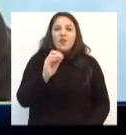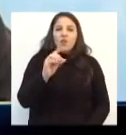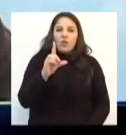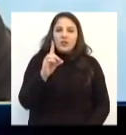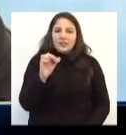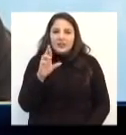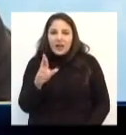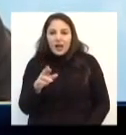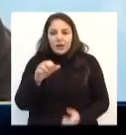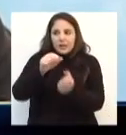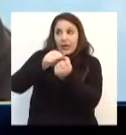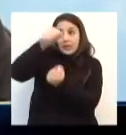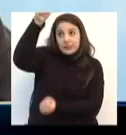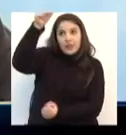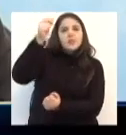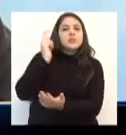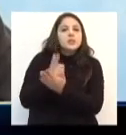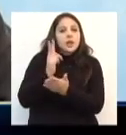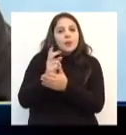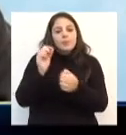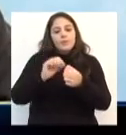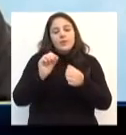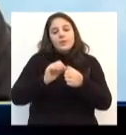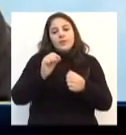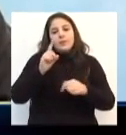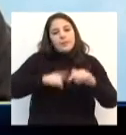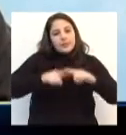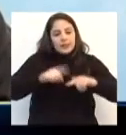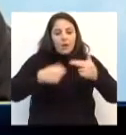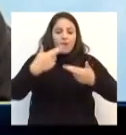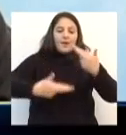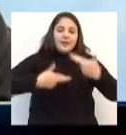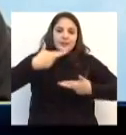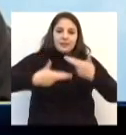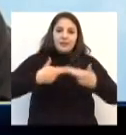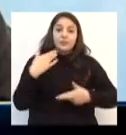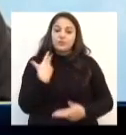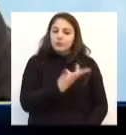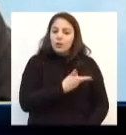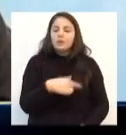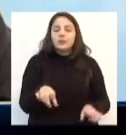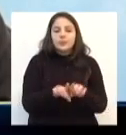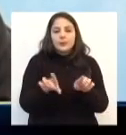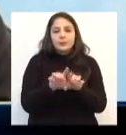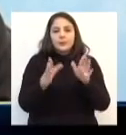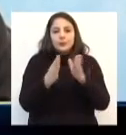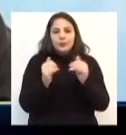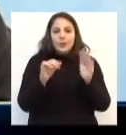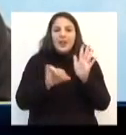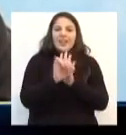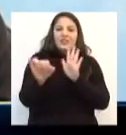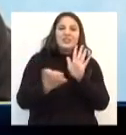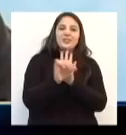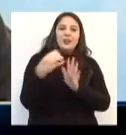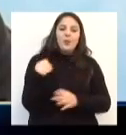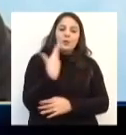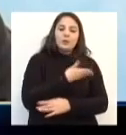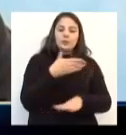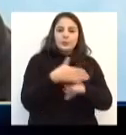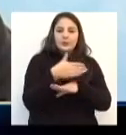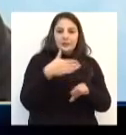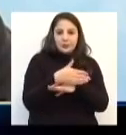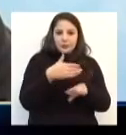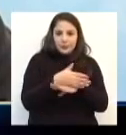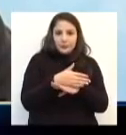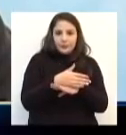cartazes, sempre fazer com material reciclado. E é uma exigência também dos editais que a gente participa, a